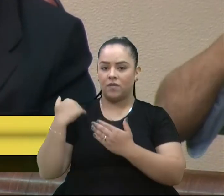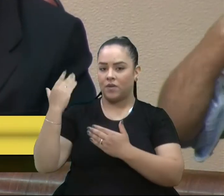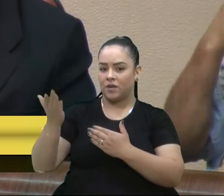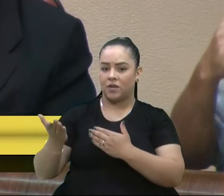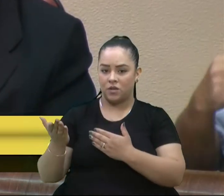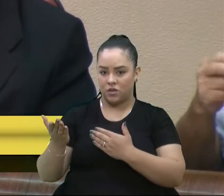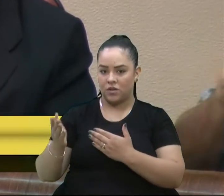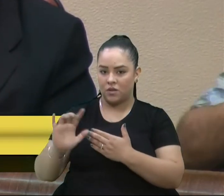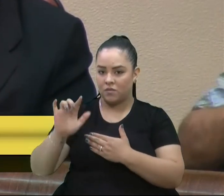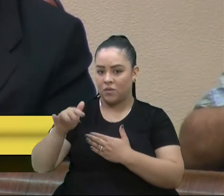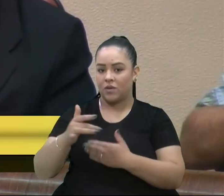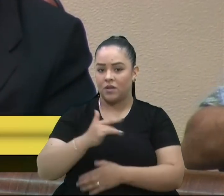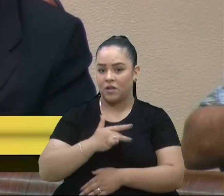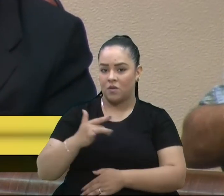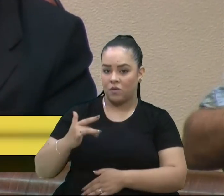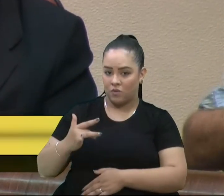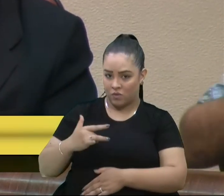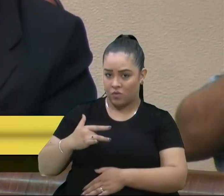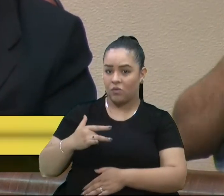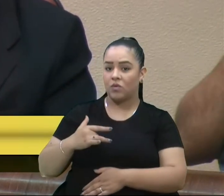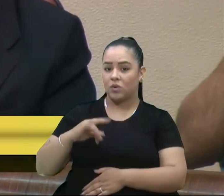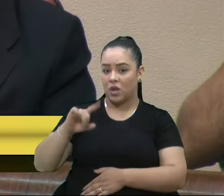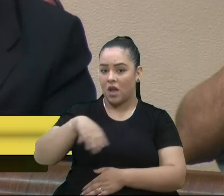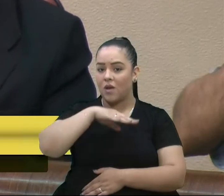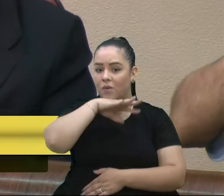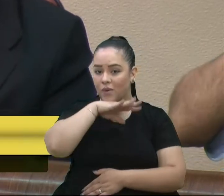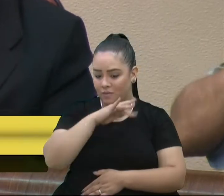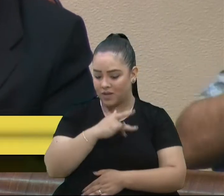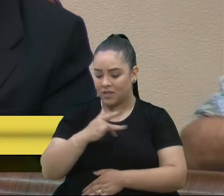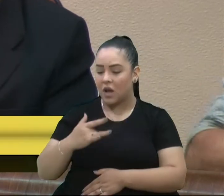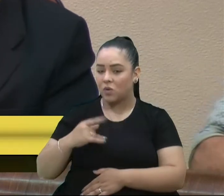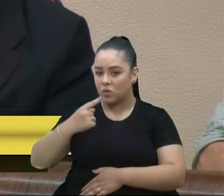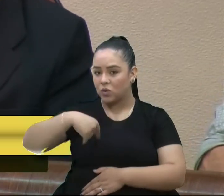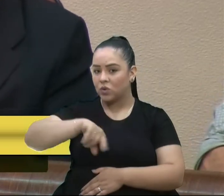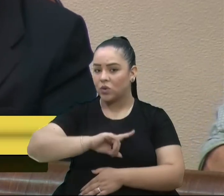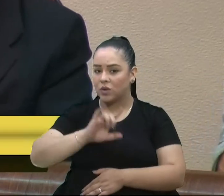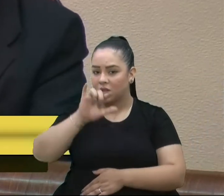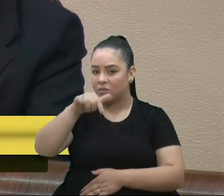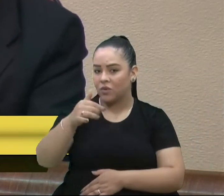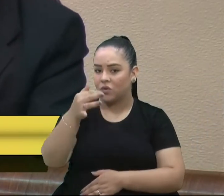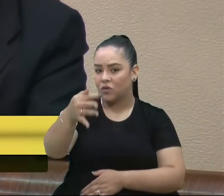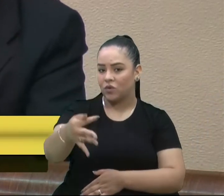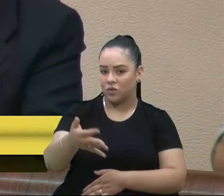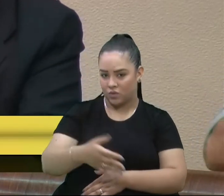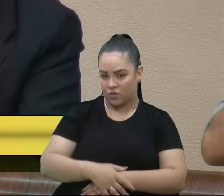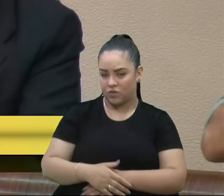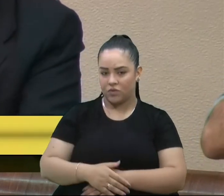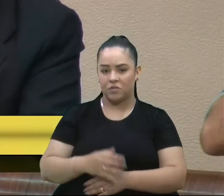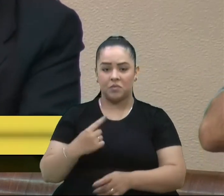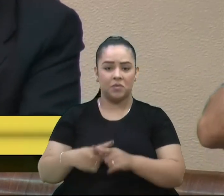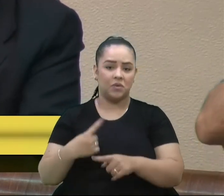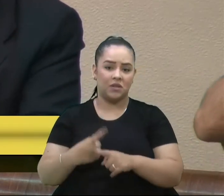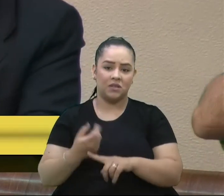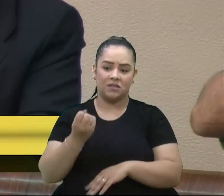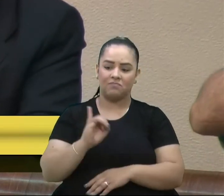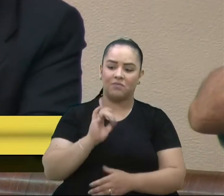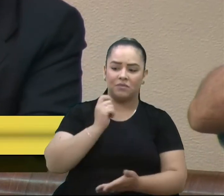pagar a conta, vereador Cadore. Então, o custo-benefício, às vezes, não